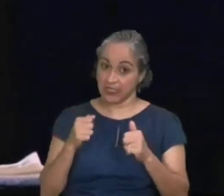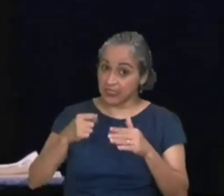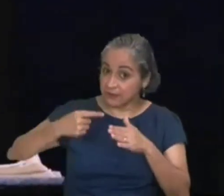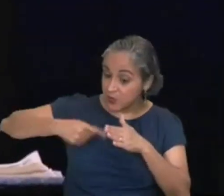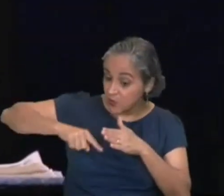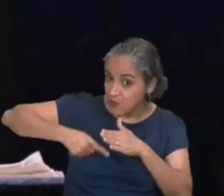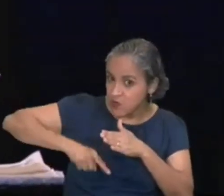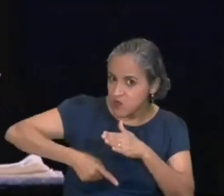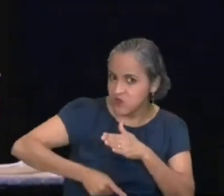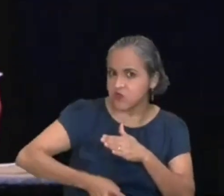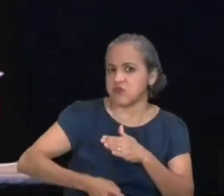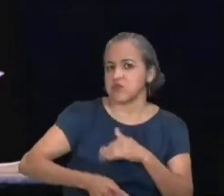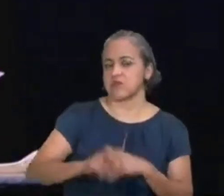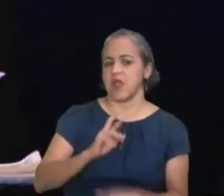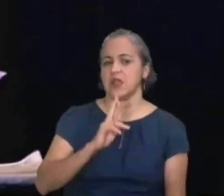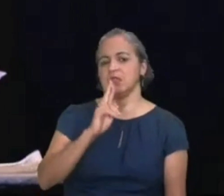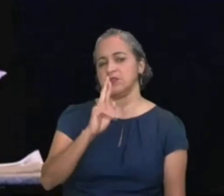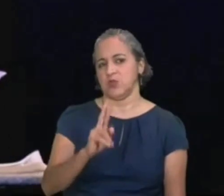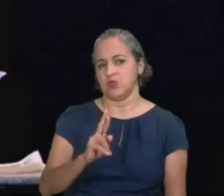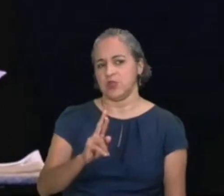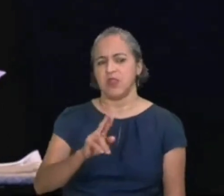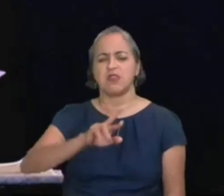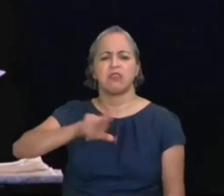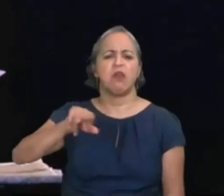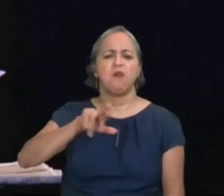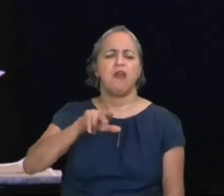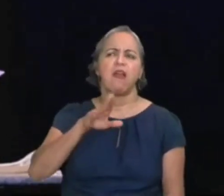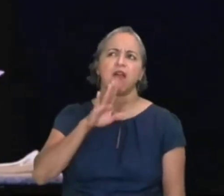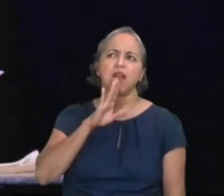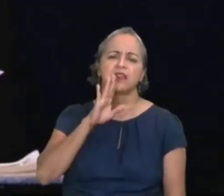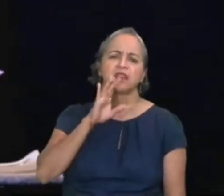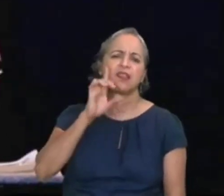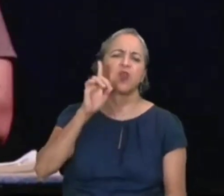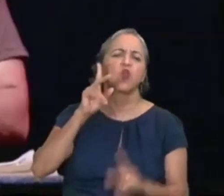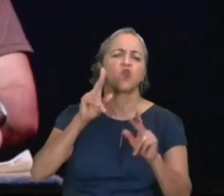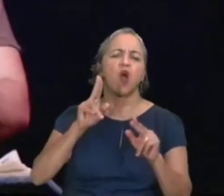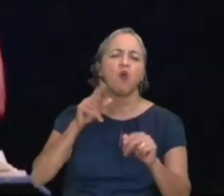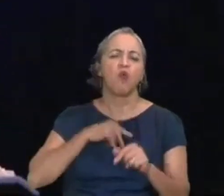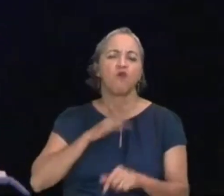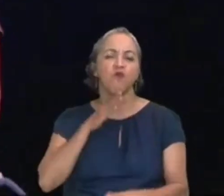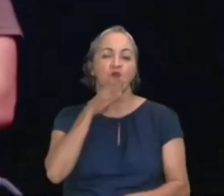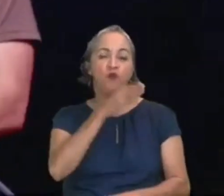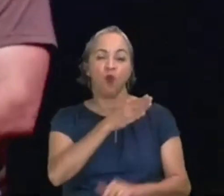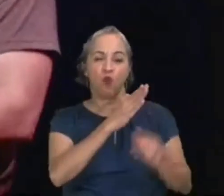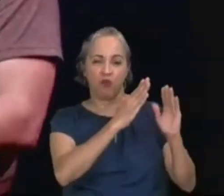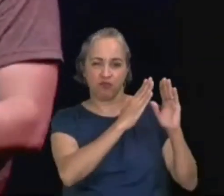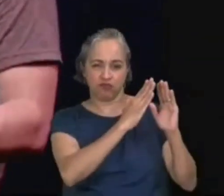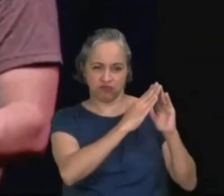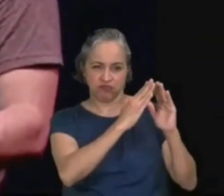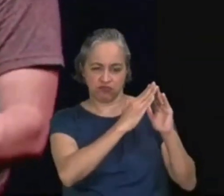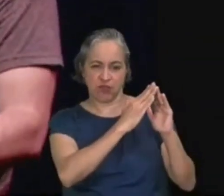responder, essa pergunta, não é, a Deus, tipo assim, eu vou numa biblioteca, eu vou ler,